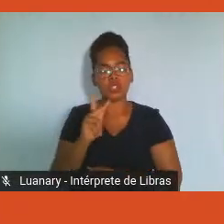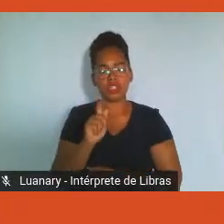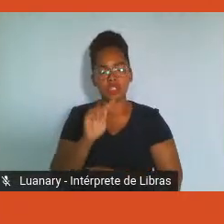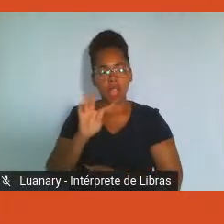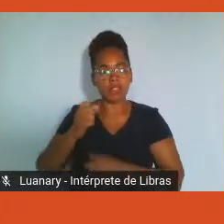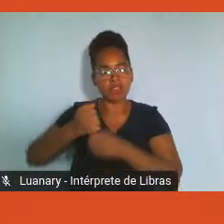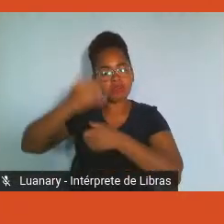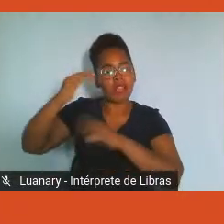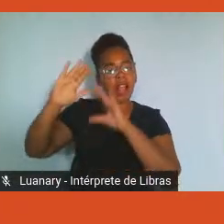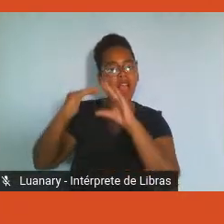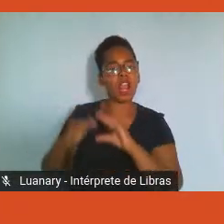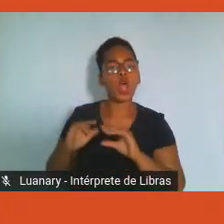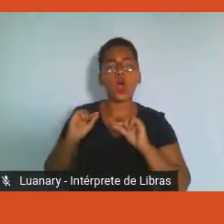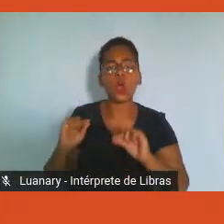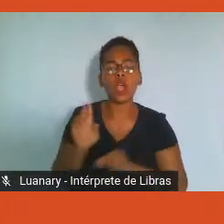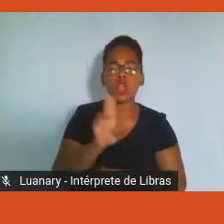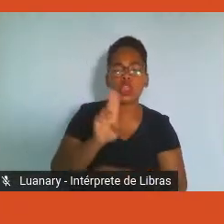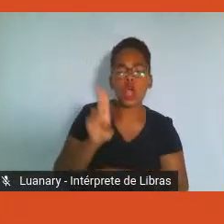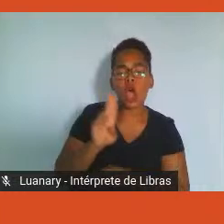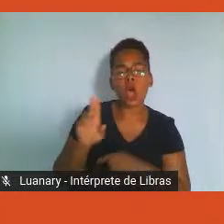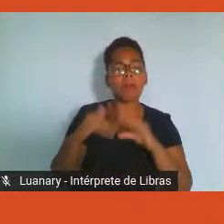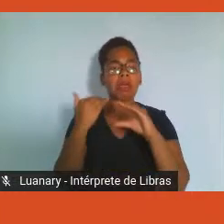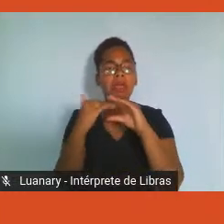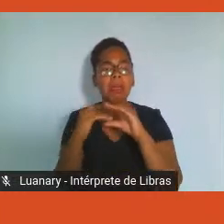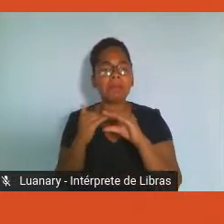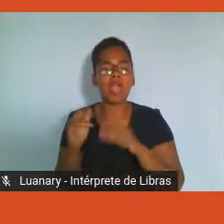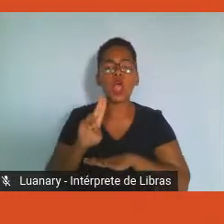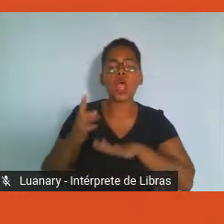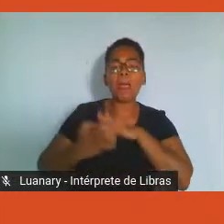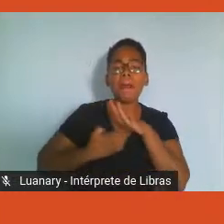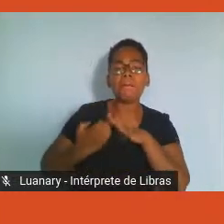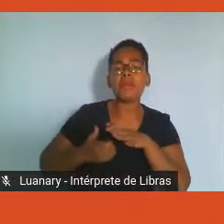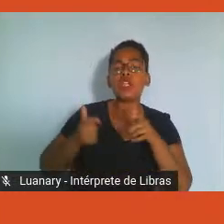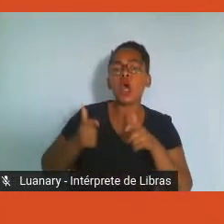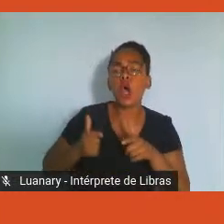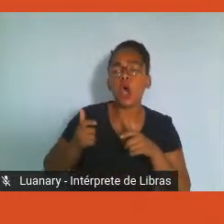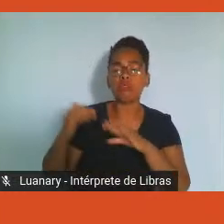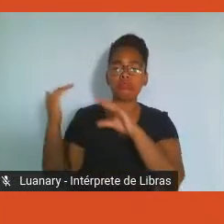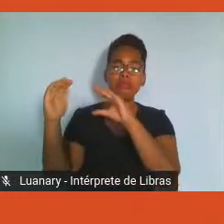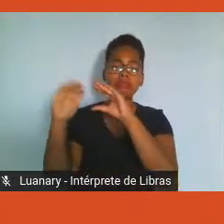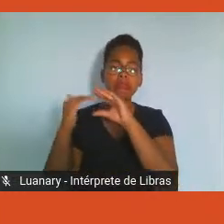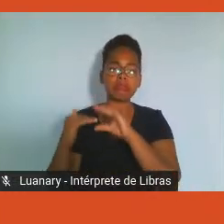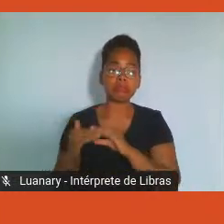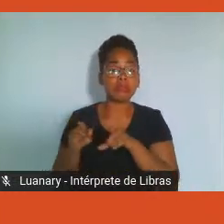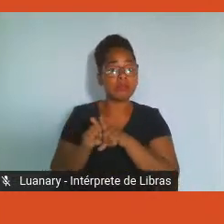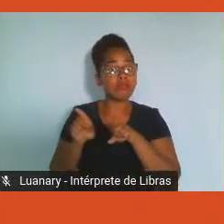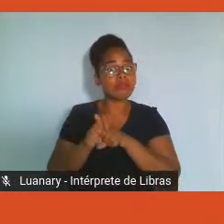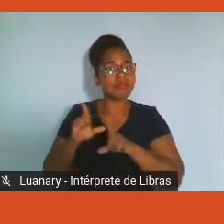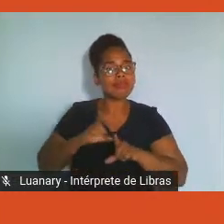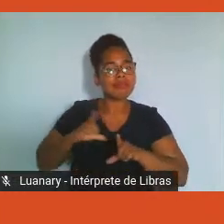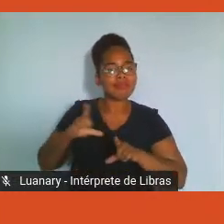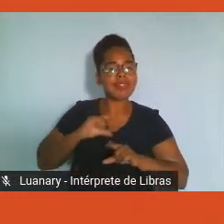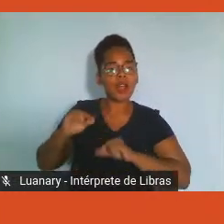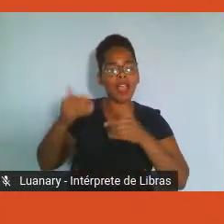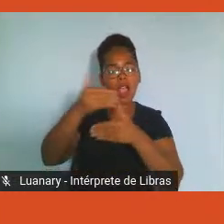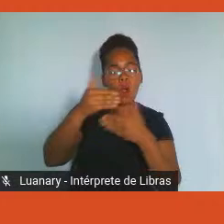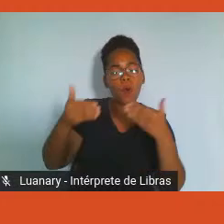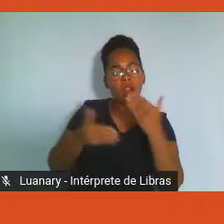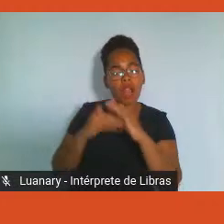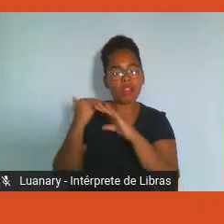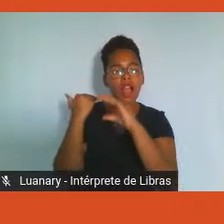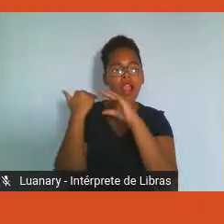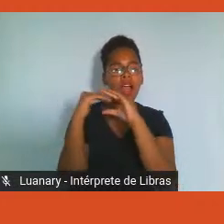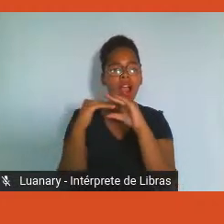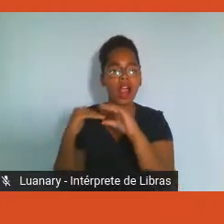chat, pois será por onde também enviaremos a apresentação da palestra de hoje, que será disponibilizada ao final do encontro. E